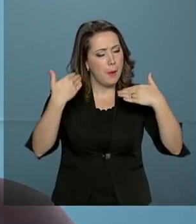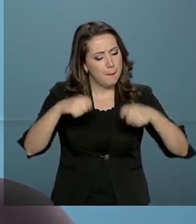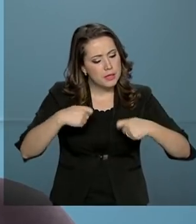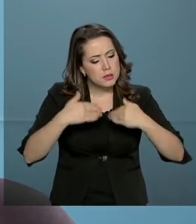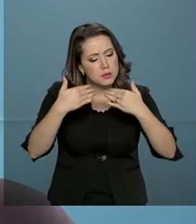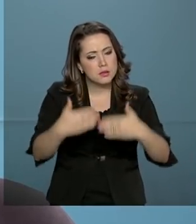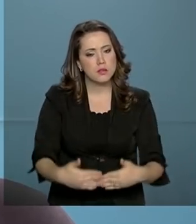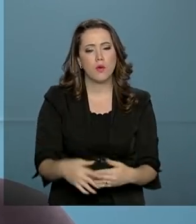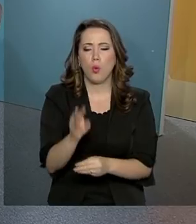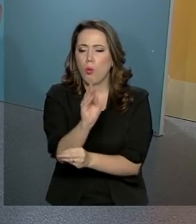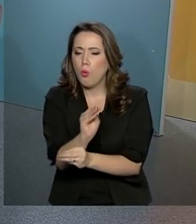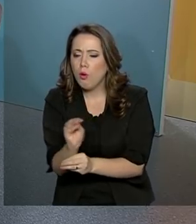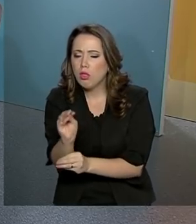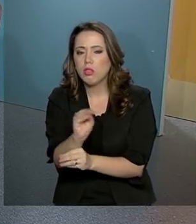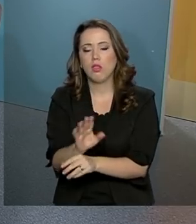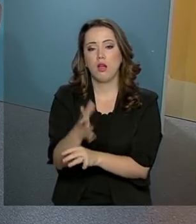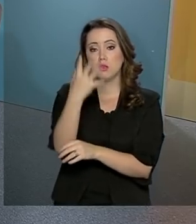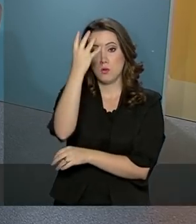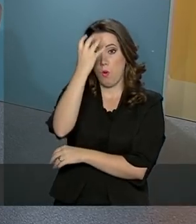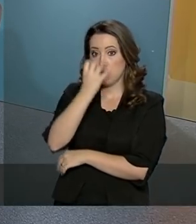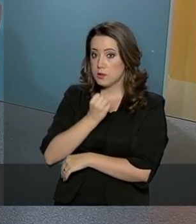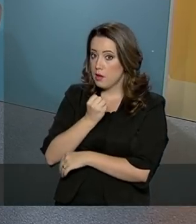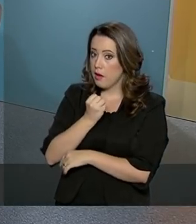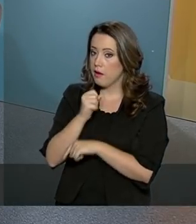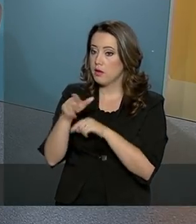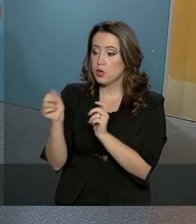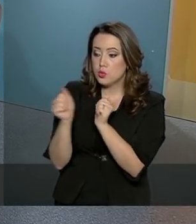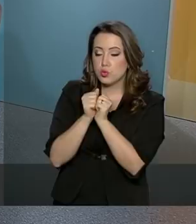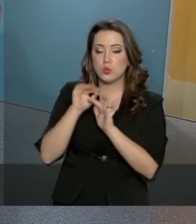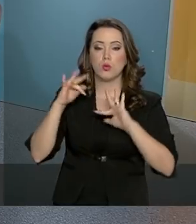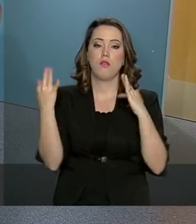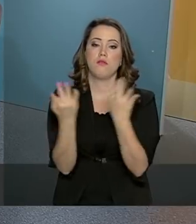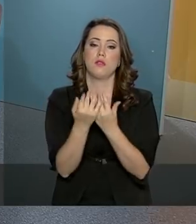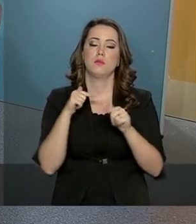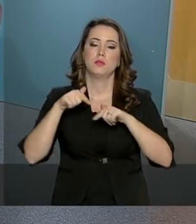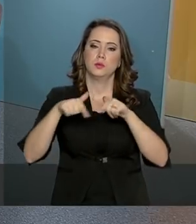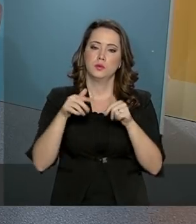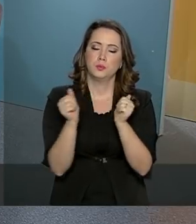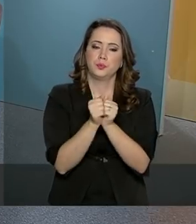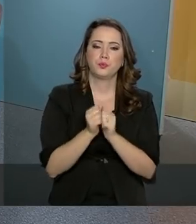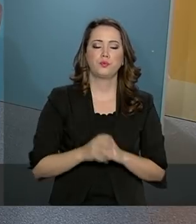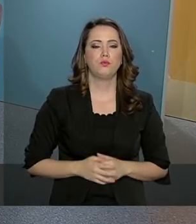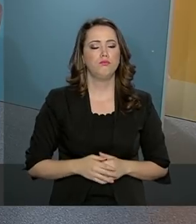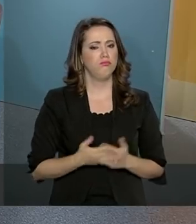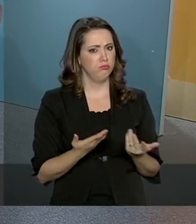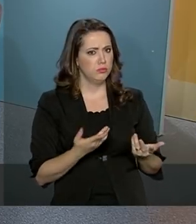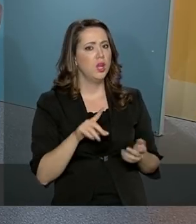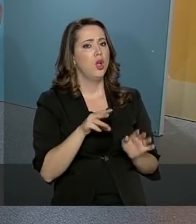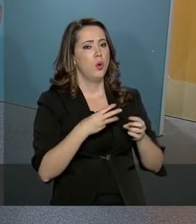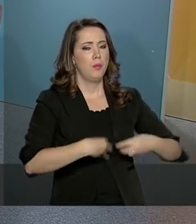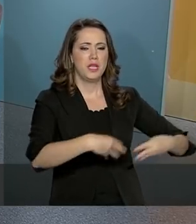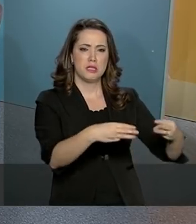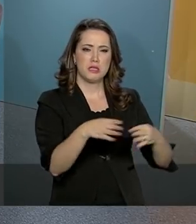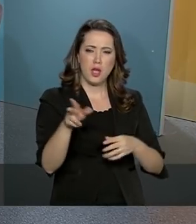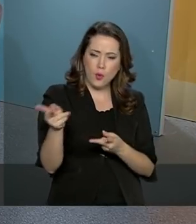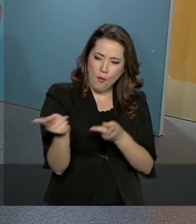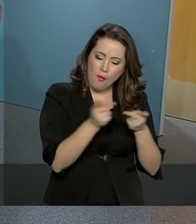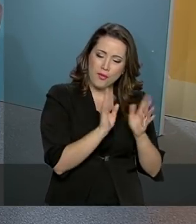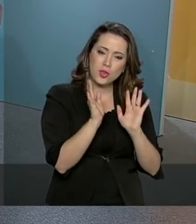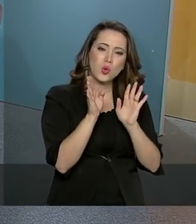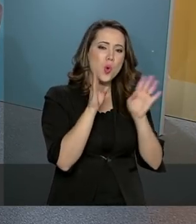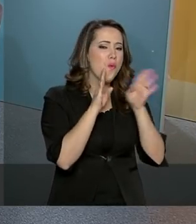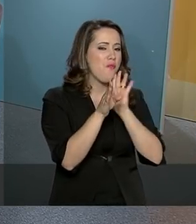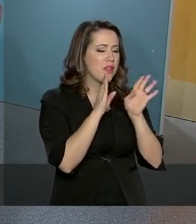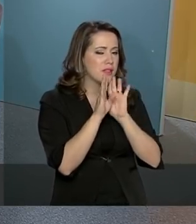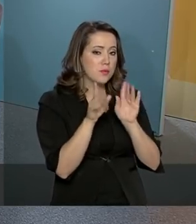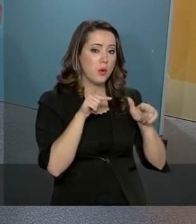muita delicadeza, com muita seriedade e trazendo a família para este processo. Ministra, inclusive o Ministério convidou o Facebook para integrar